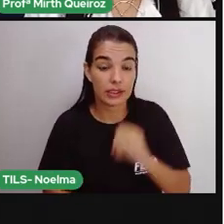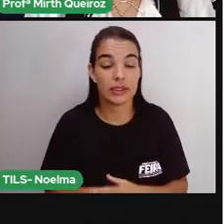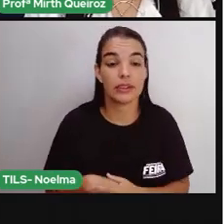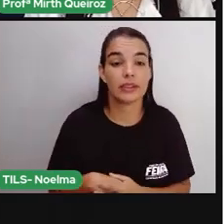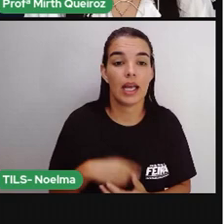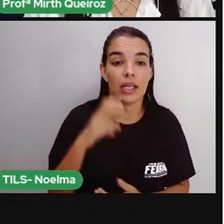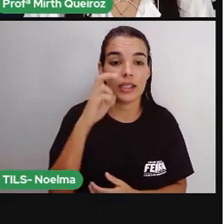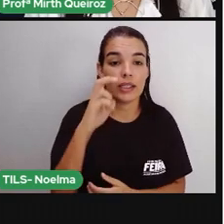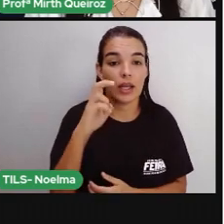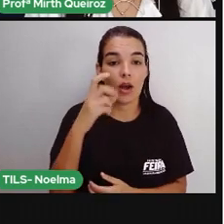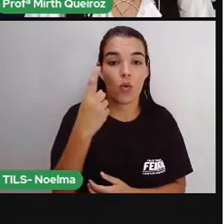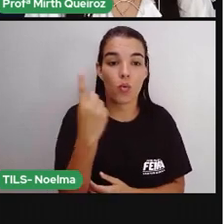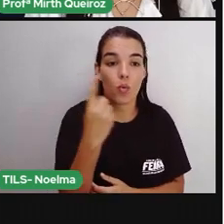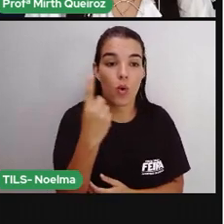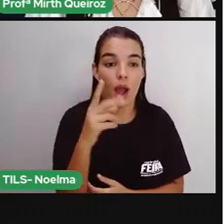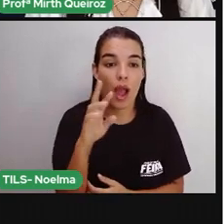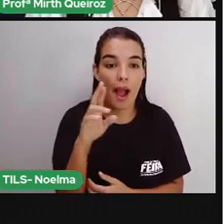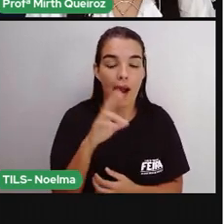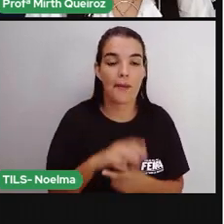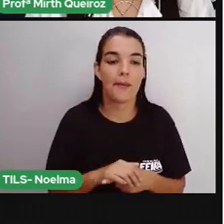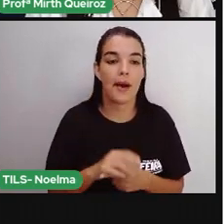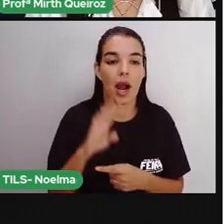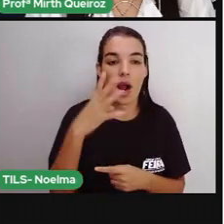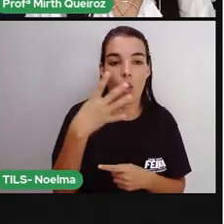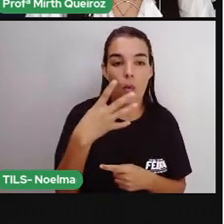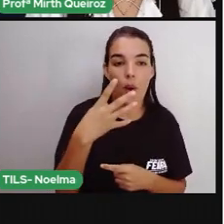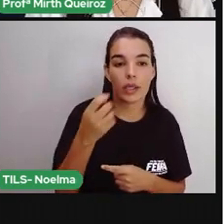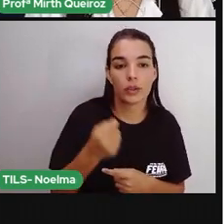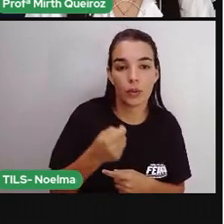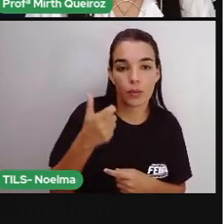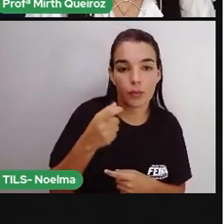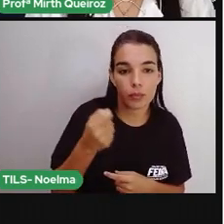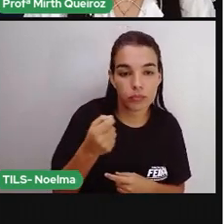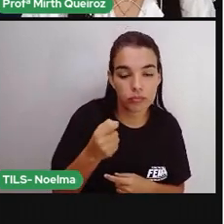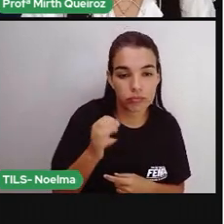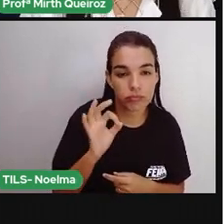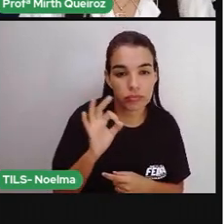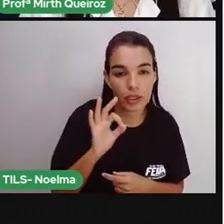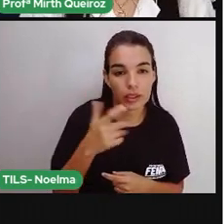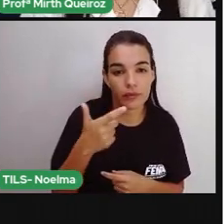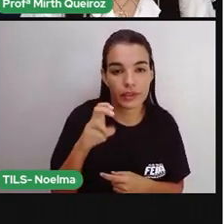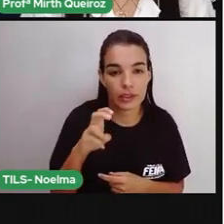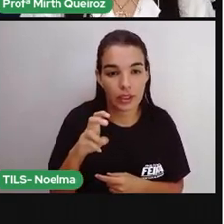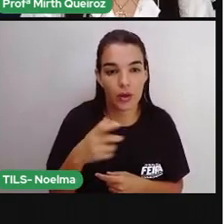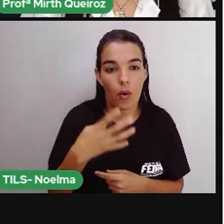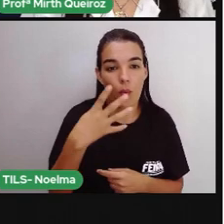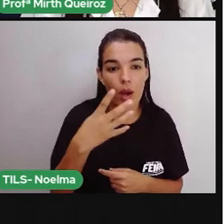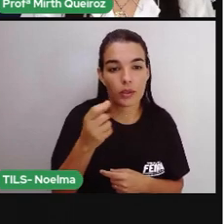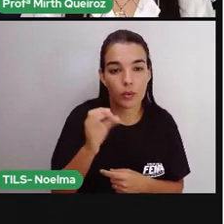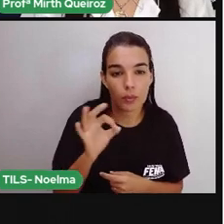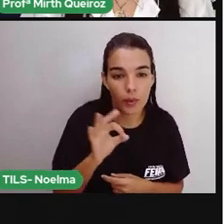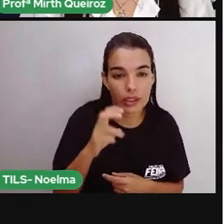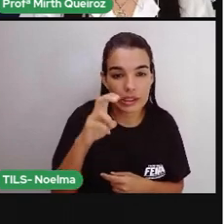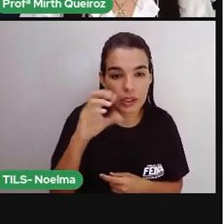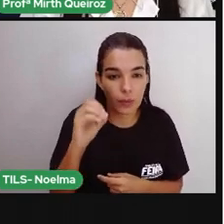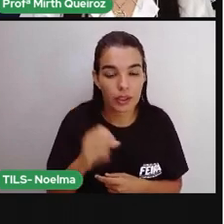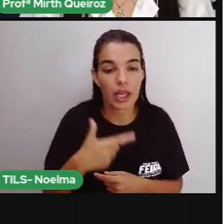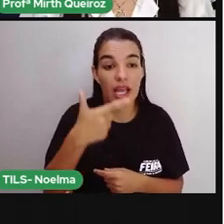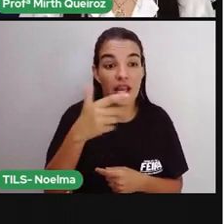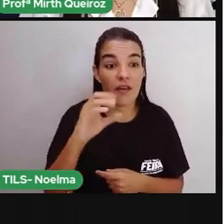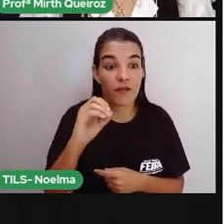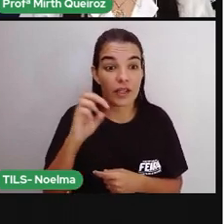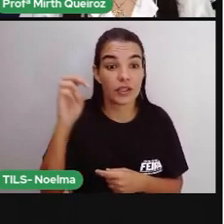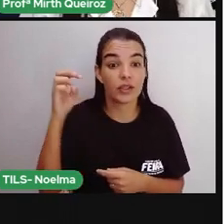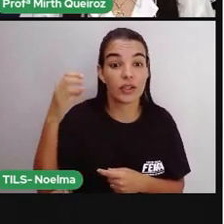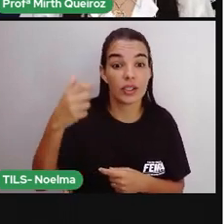25 centavos, 4 moedas de 50 centavos, 20 moedas de 10 centavos. Olha